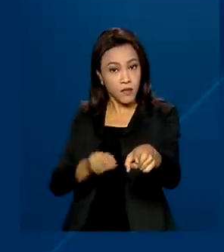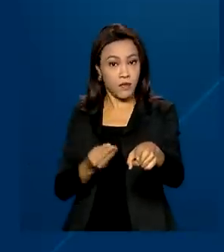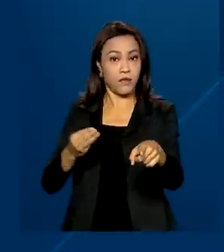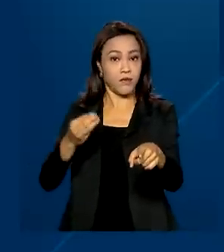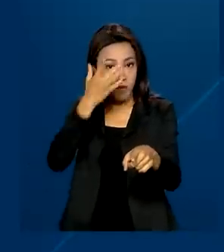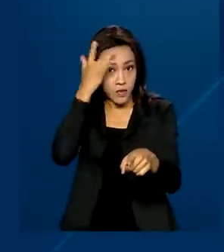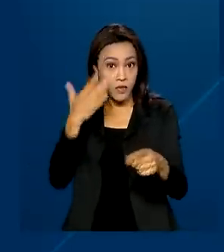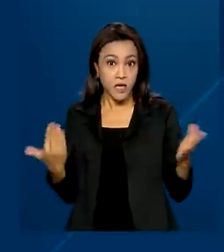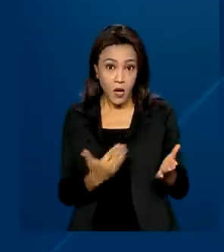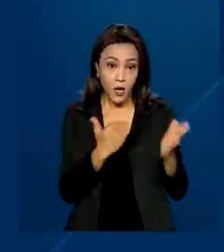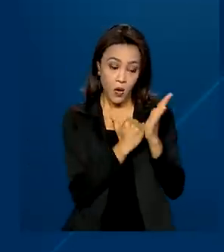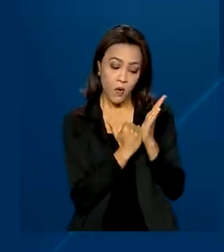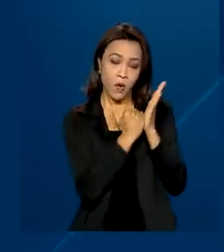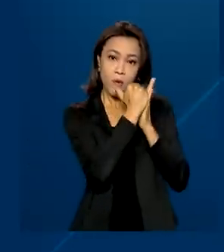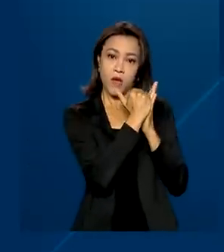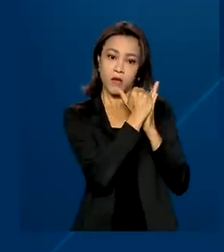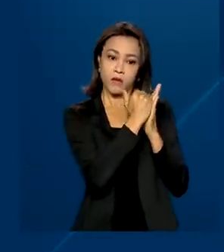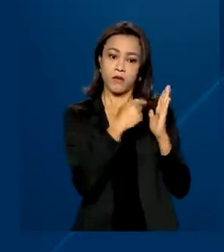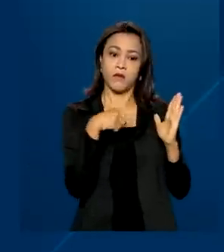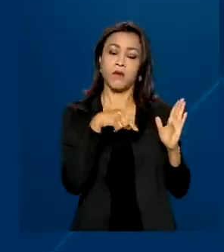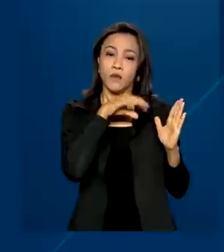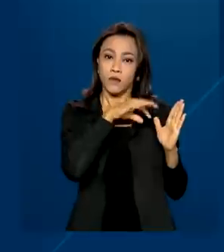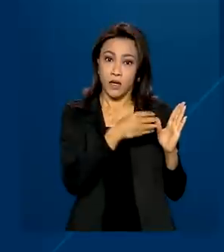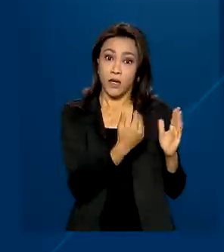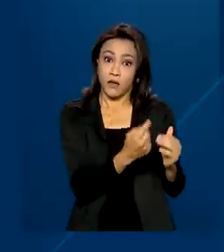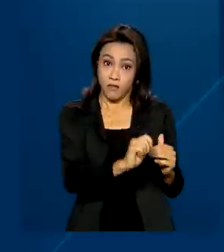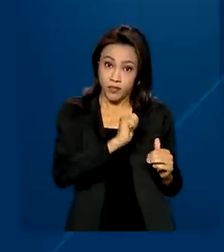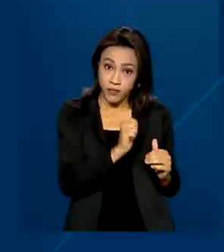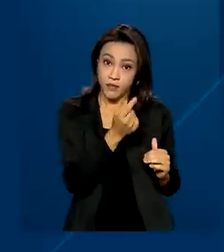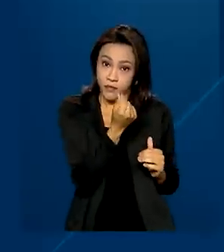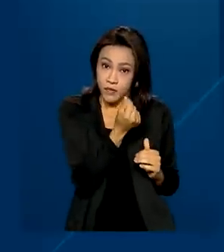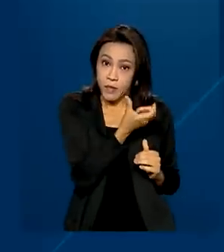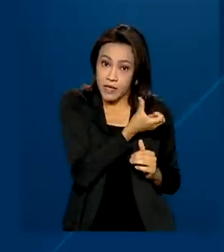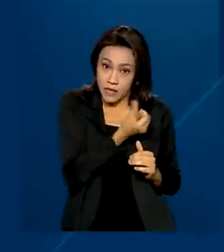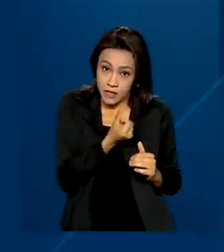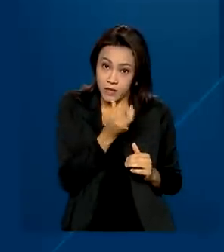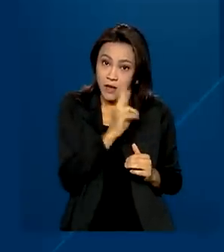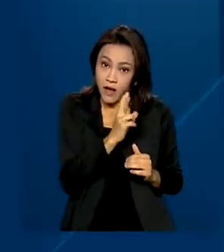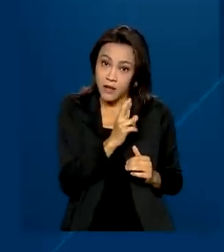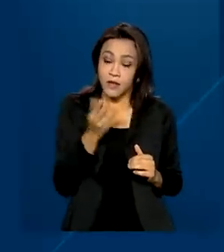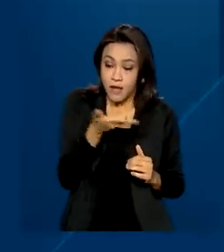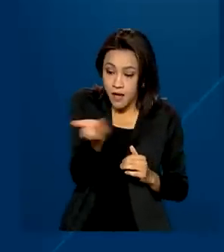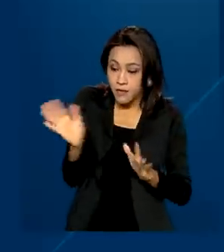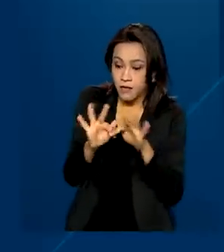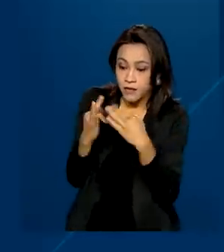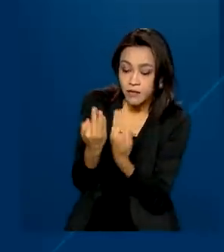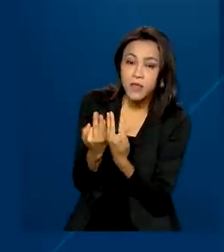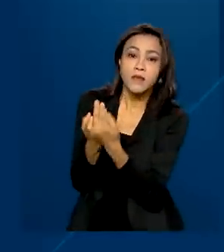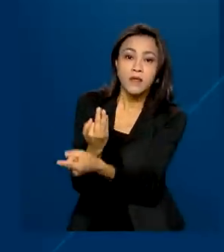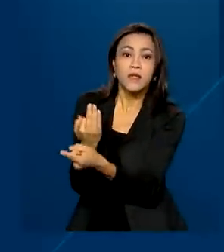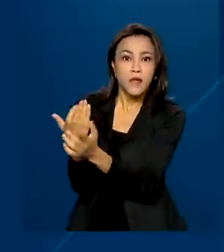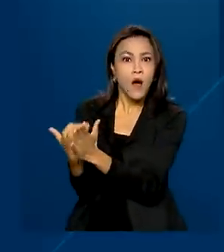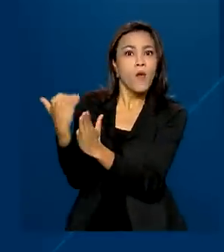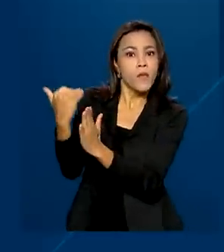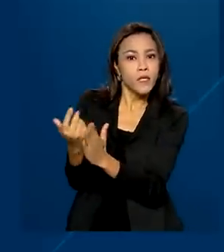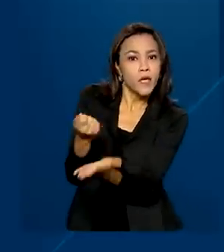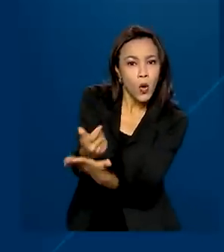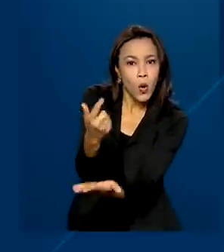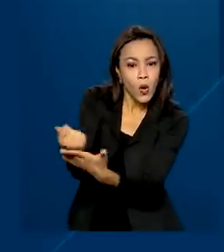reajuste do benefício para R 600, a previsão é que o poder de compra dessas famílias aumente até